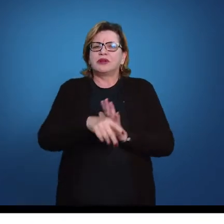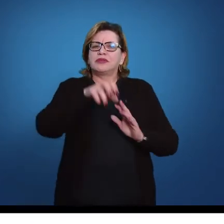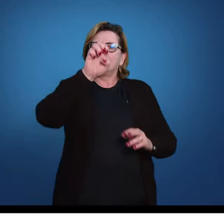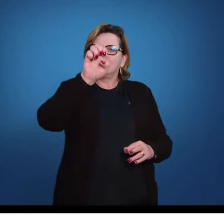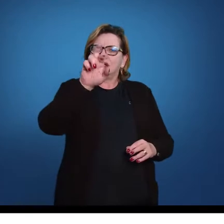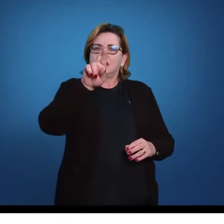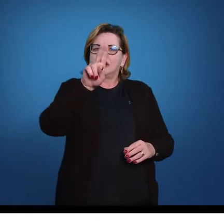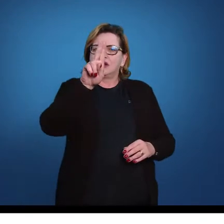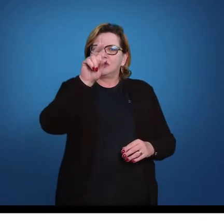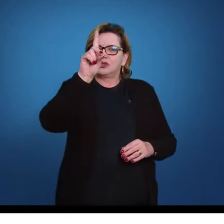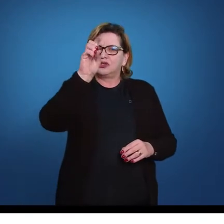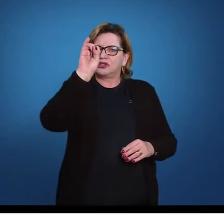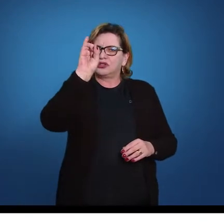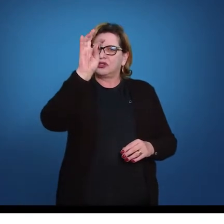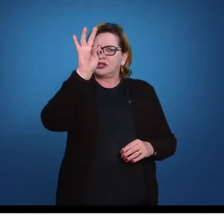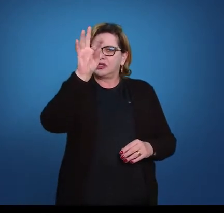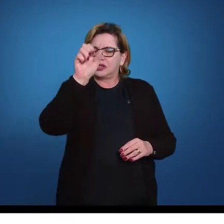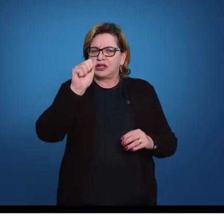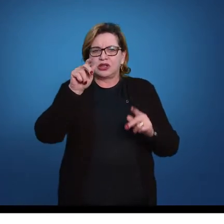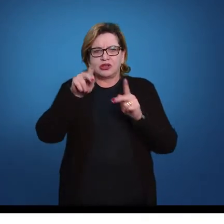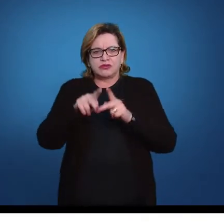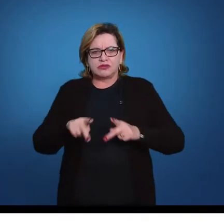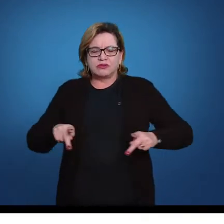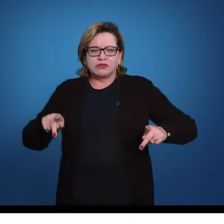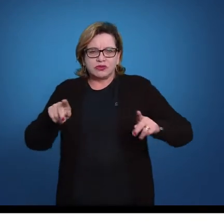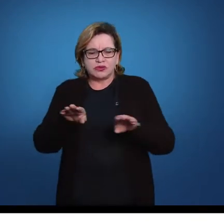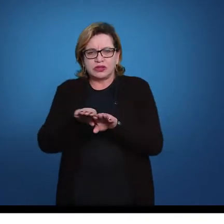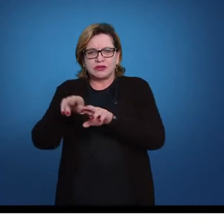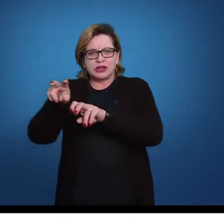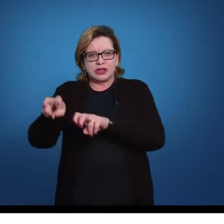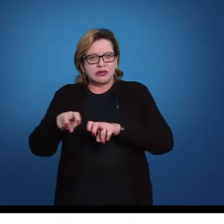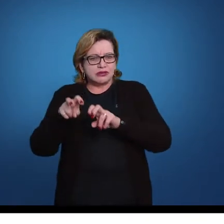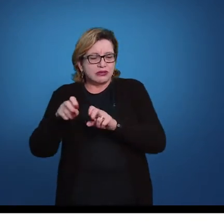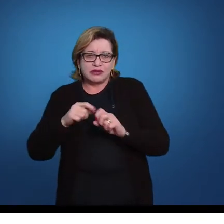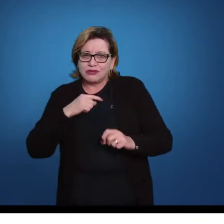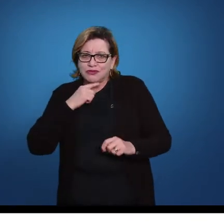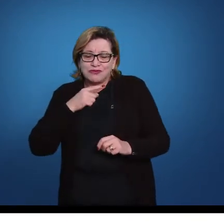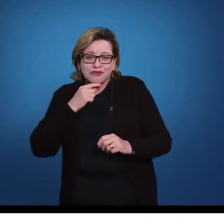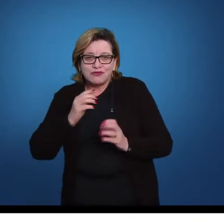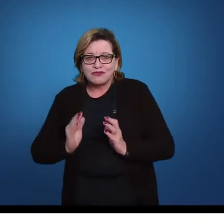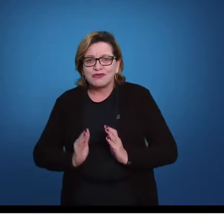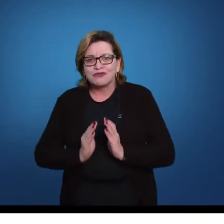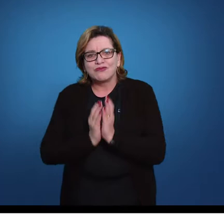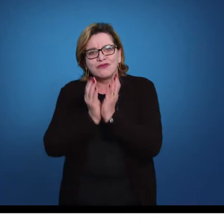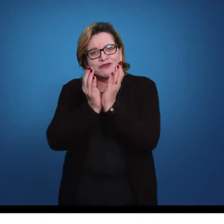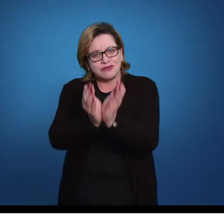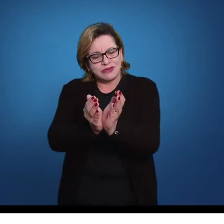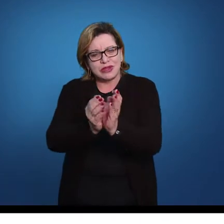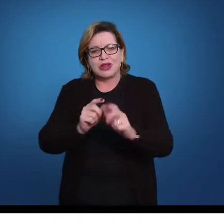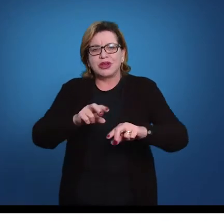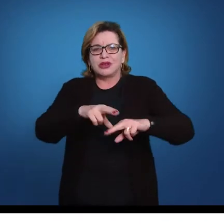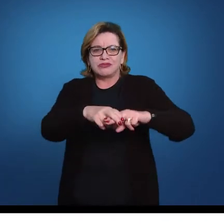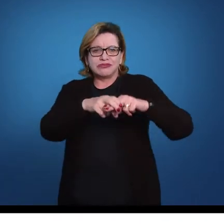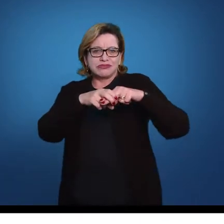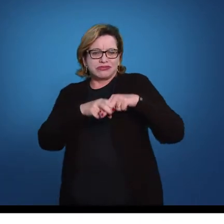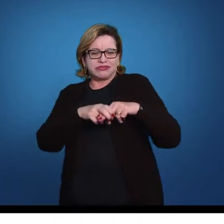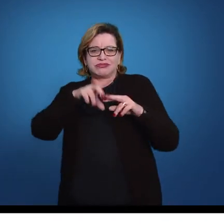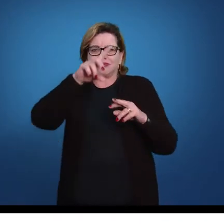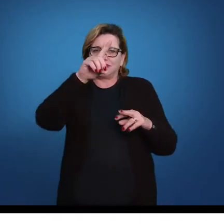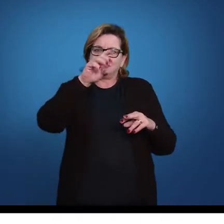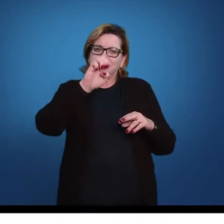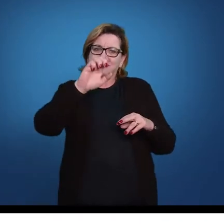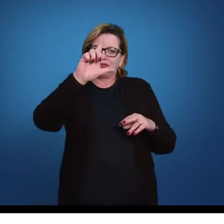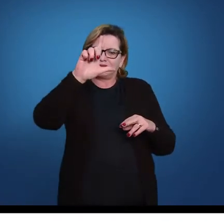populares, os servos, as pessoas, os camponeses não tinham acesso. Por isso, a comédia de l'arte se